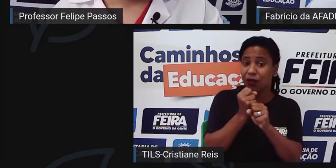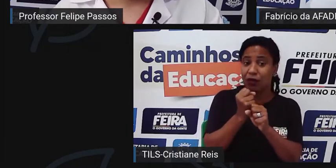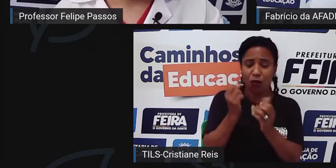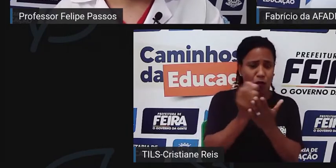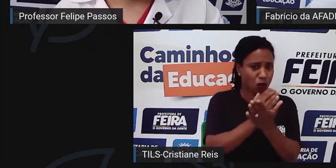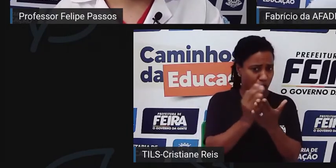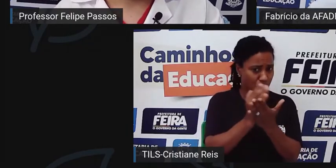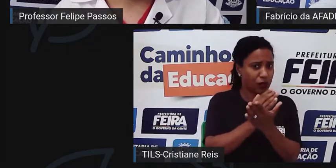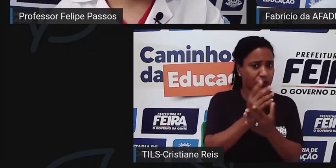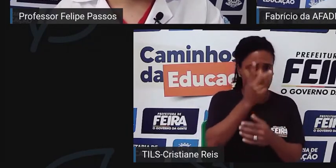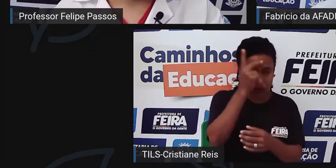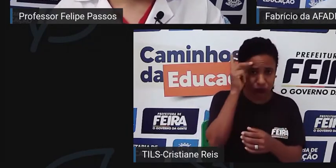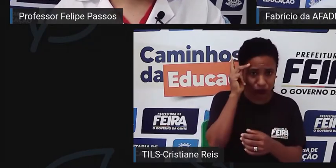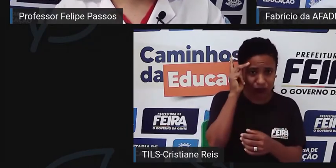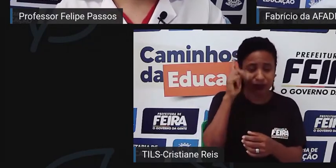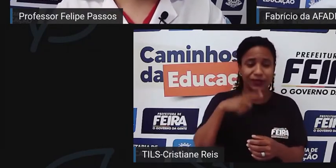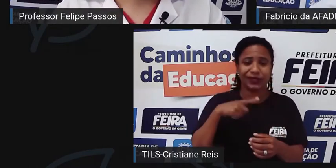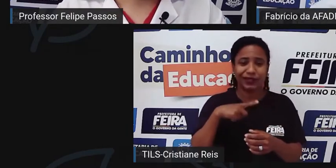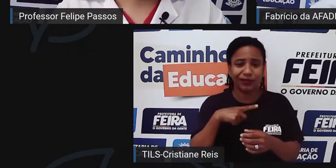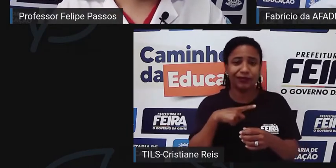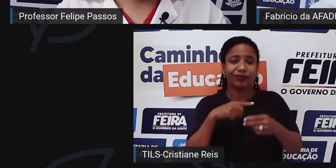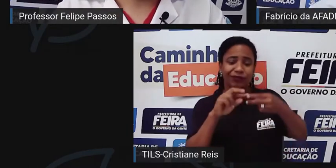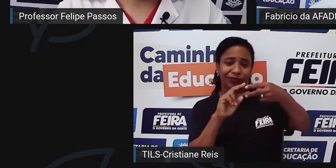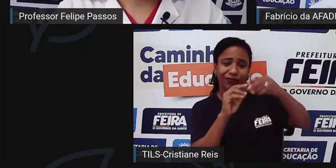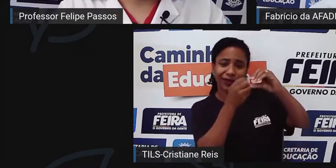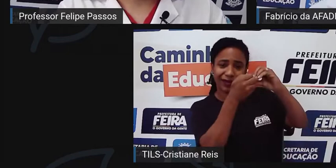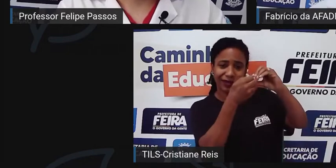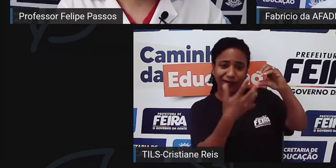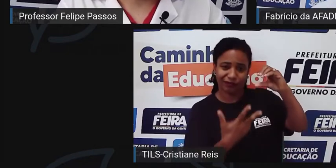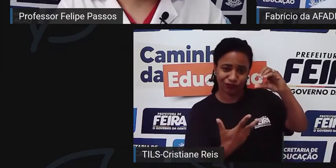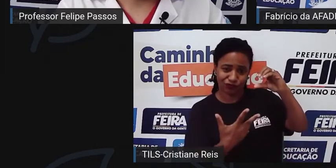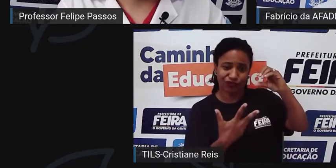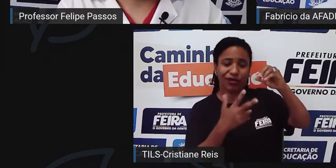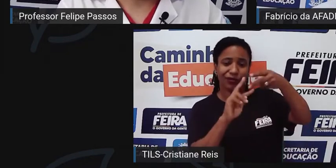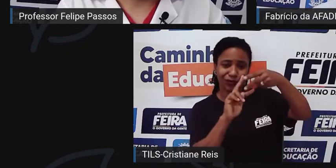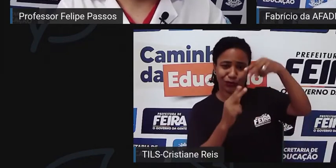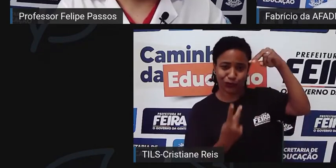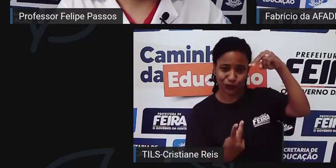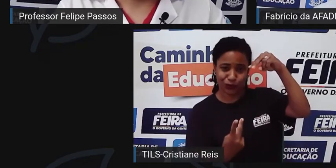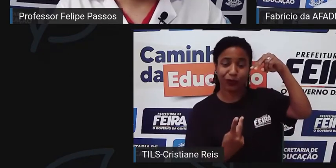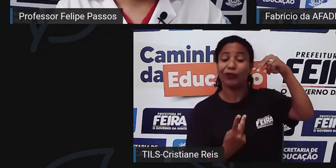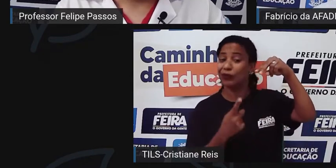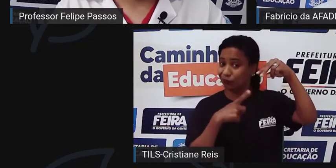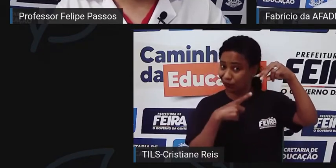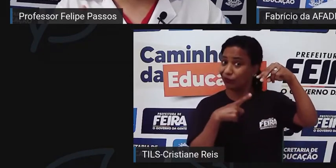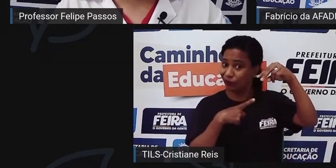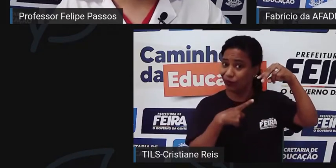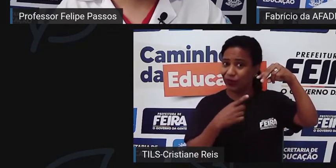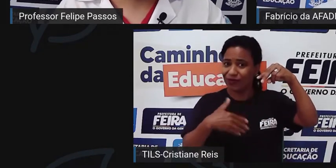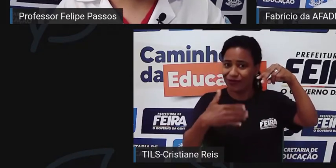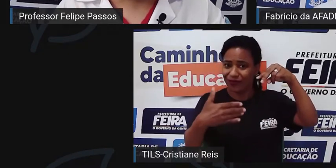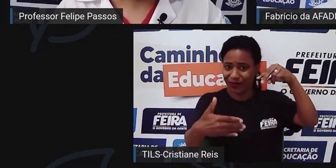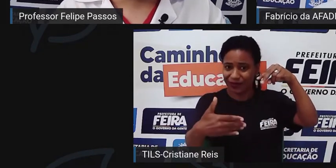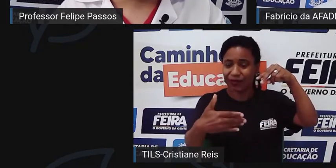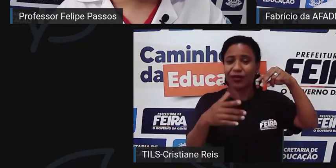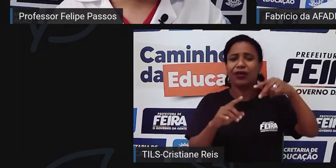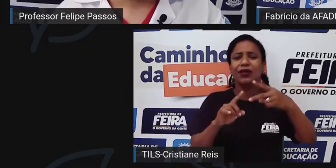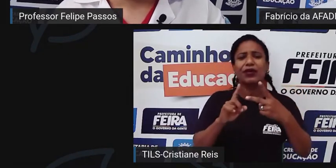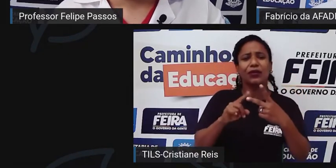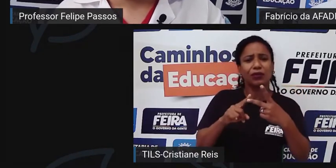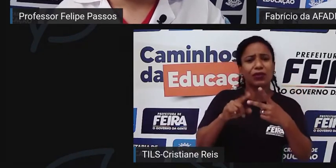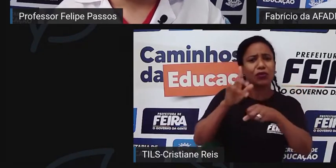da anemia e pessoas com a doença falciforme. O que é que isso significa?